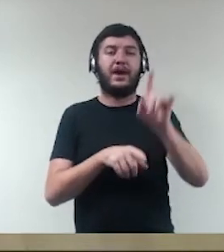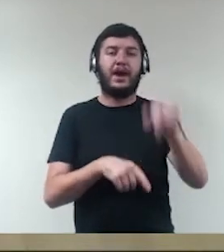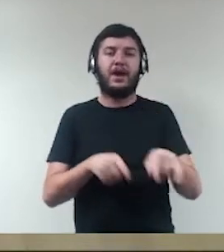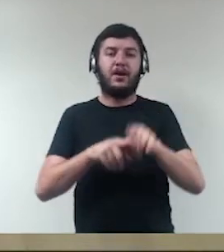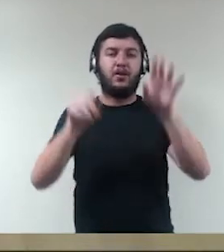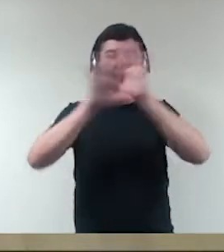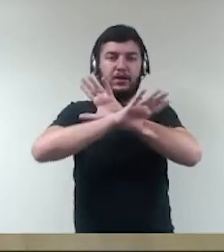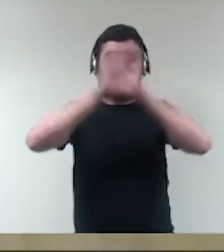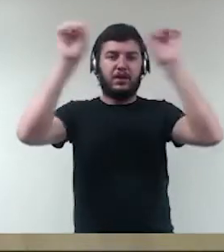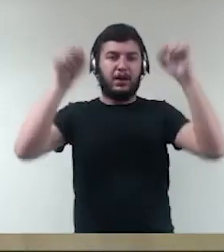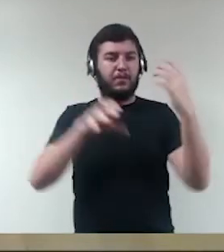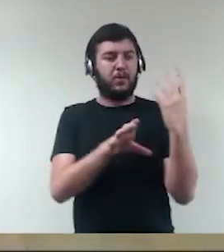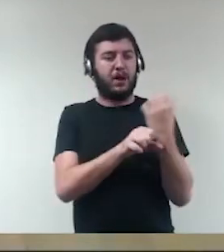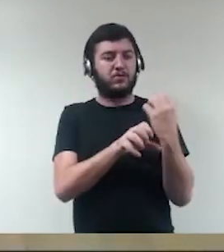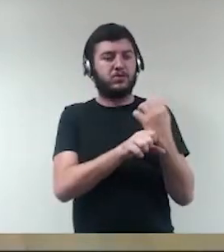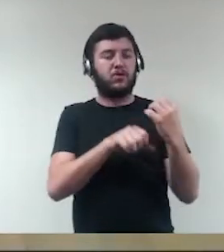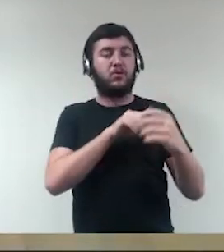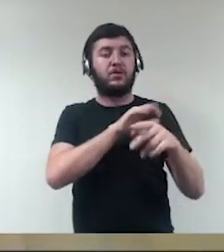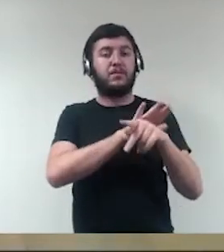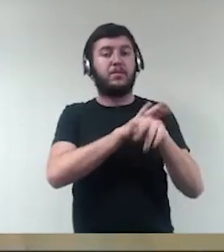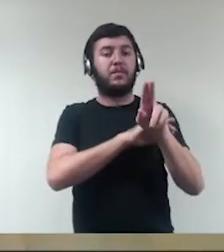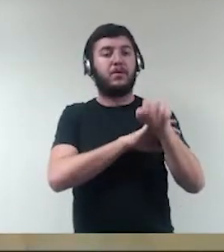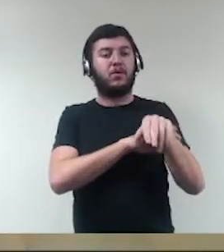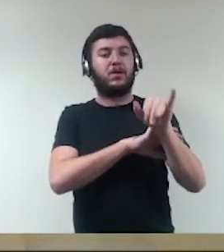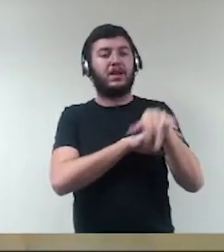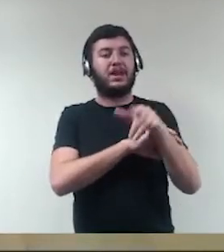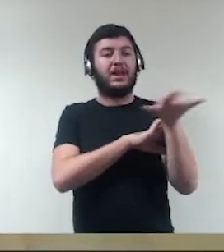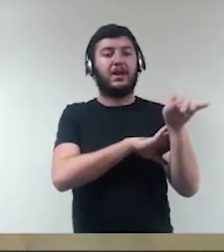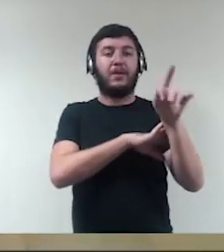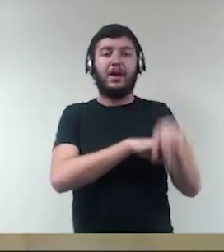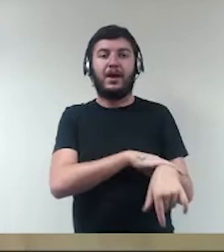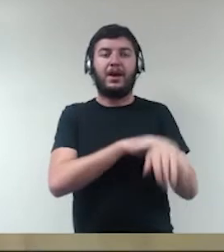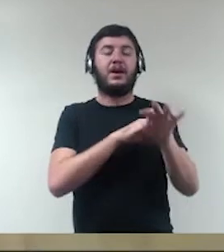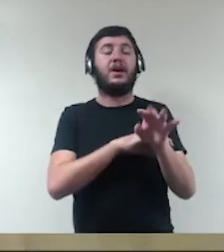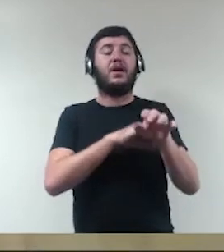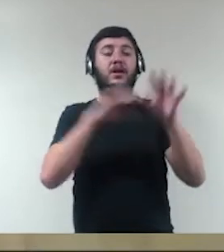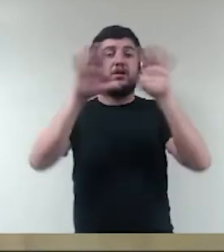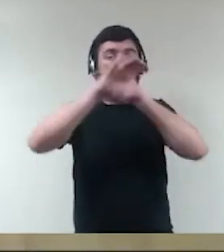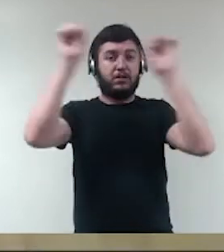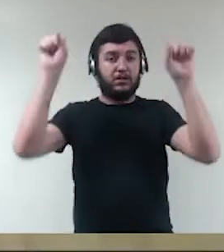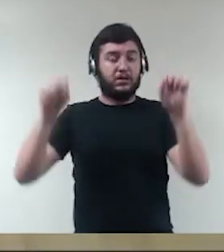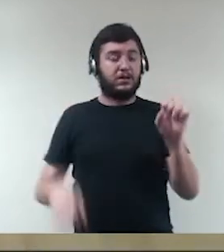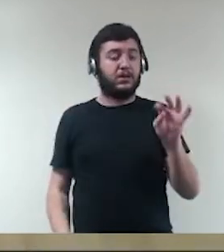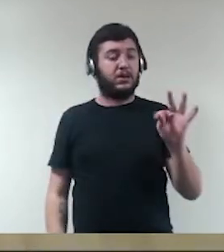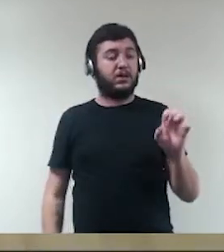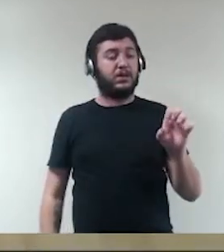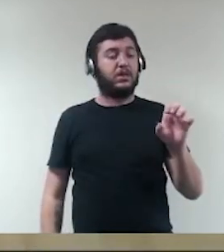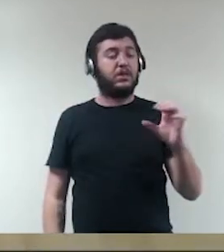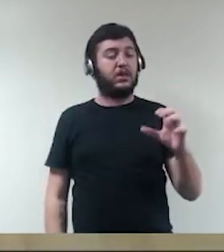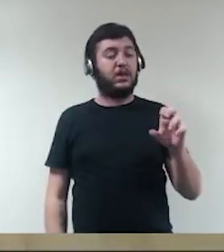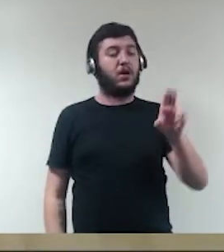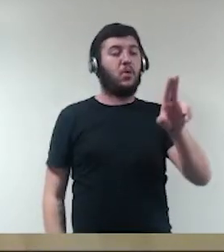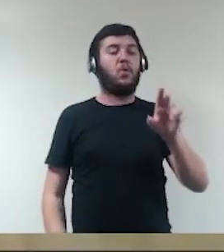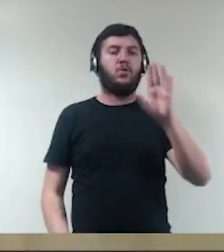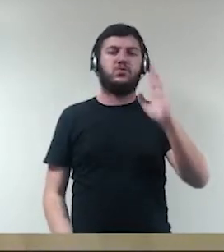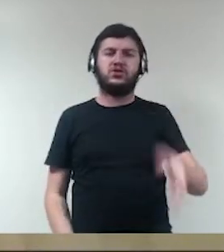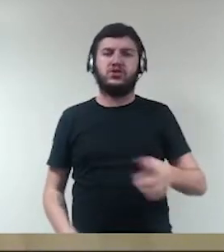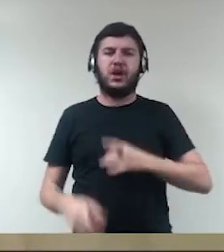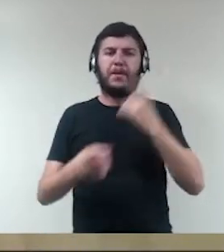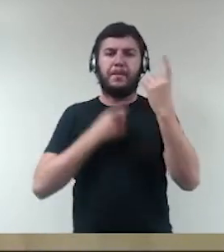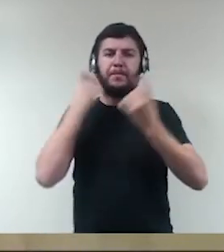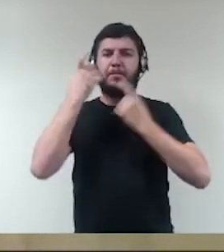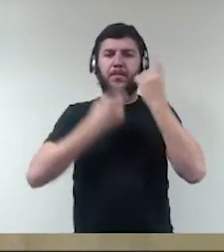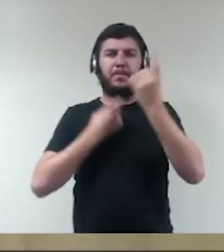que eu vou falar aqui em seguida, foi a preocupação do TCU, como o TCU se portaria, né, na